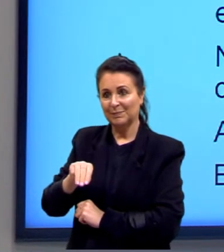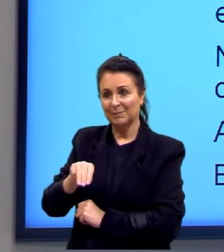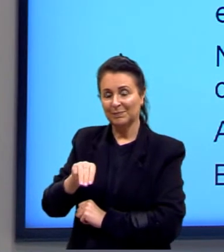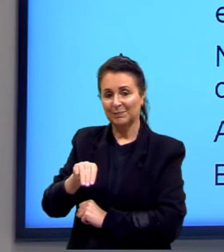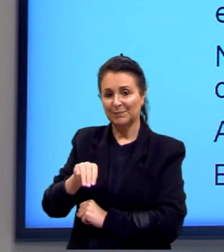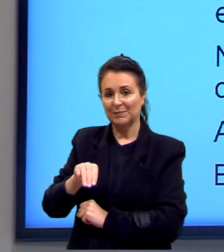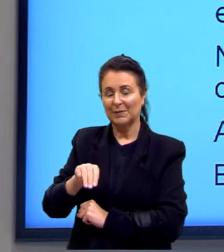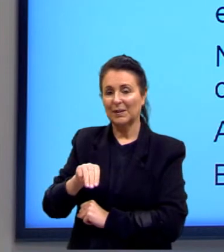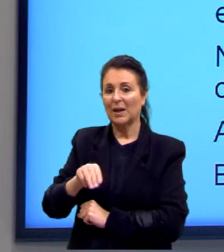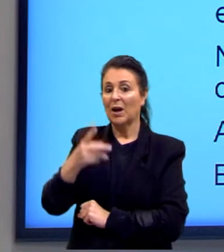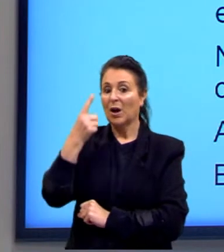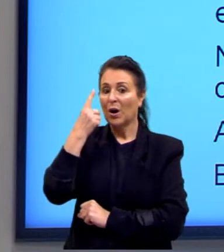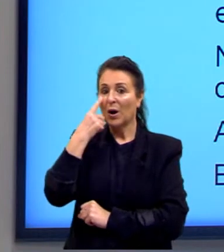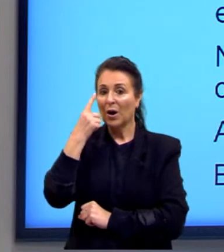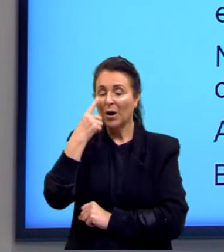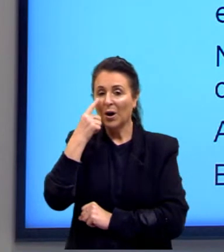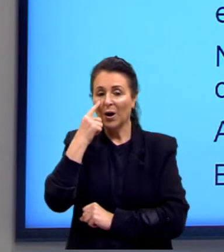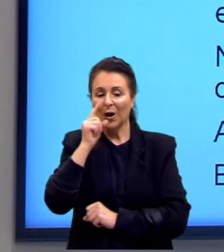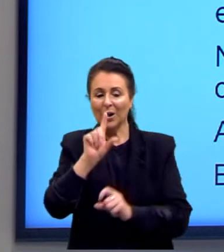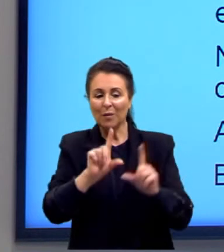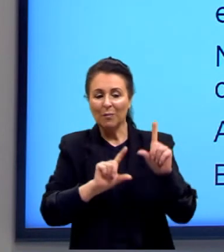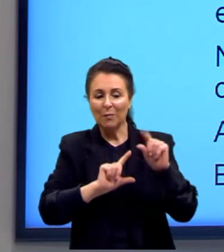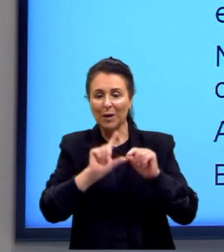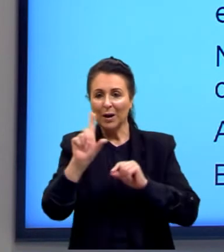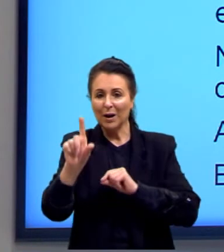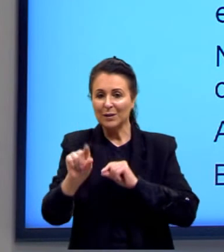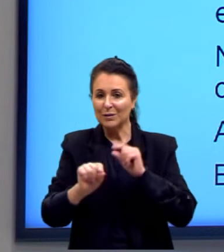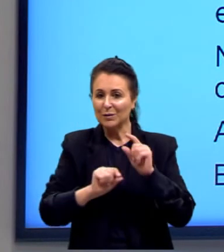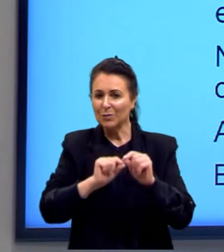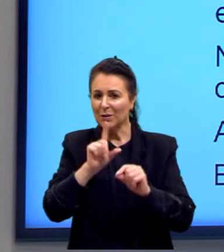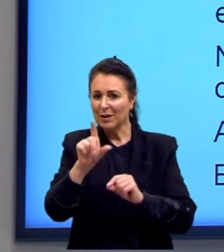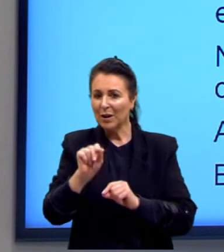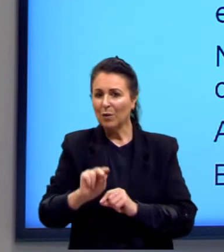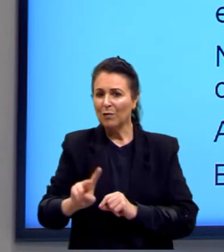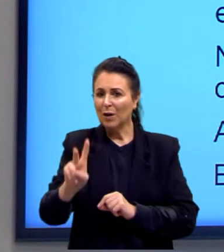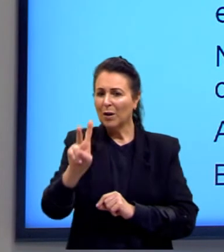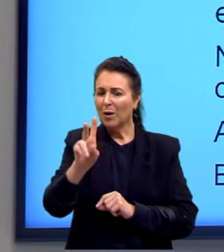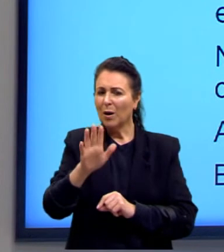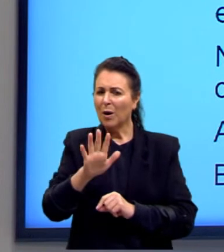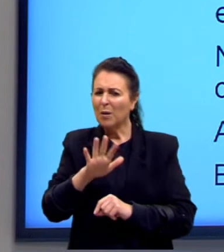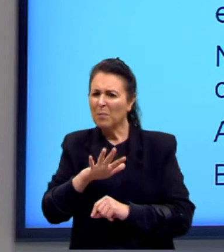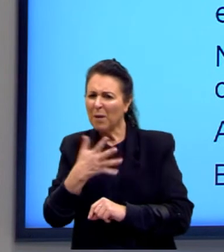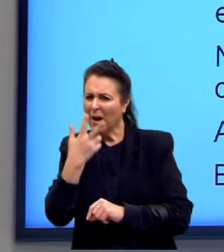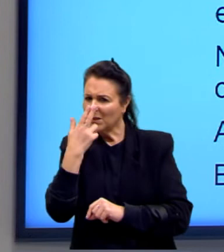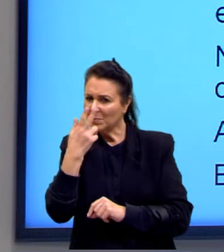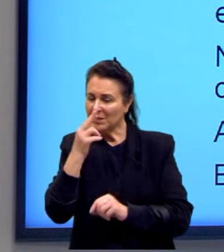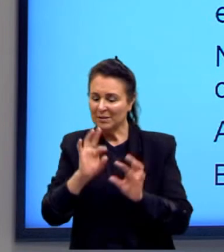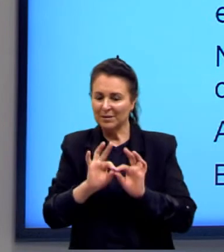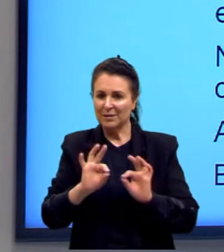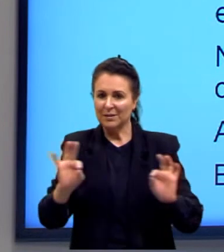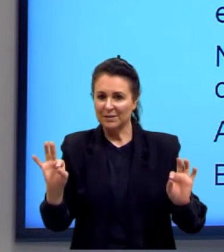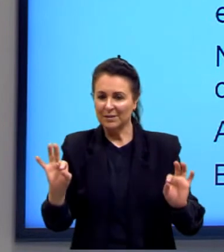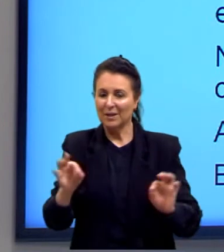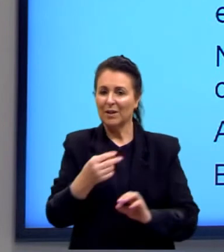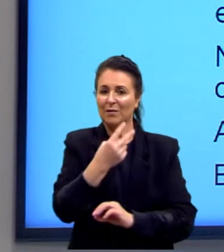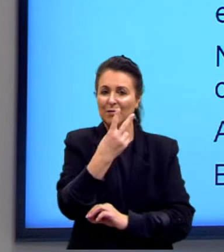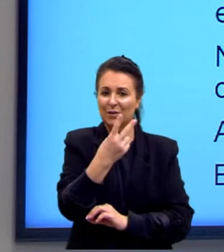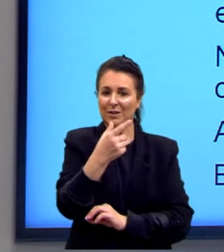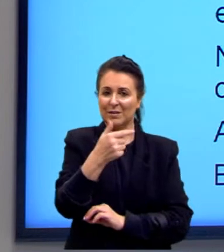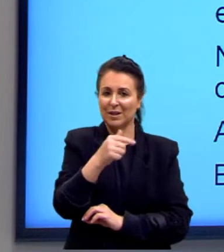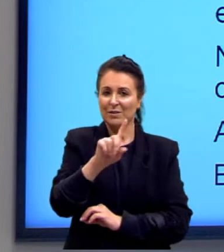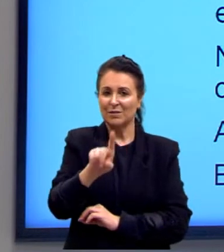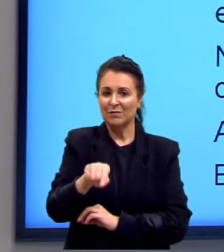Vamos olhar as nossas alternativas, então. O valor que mais se aproxima da medida seria 27